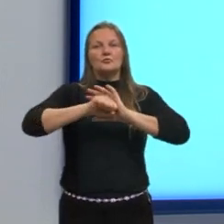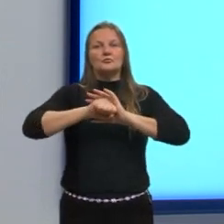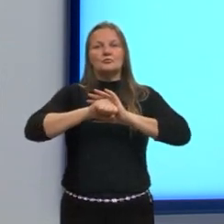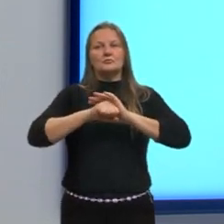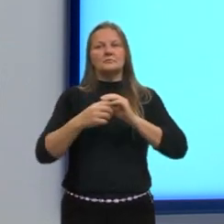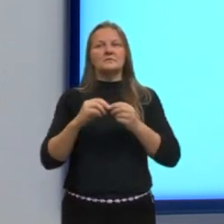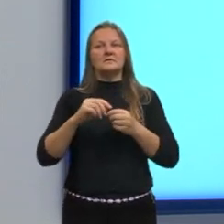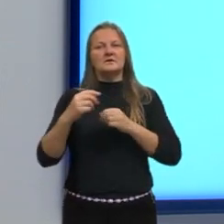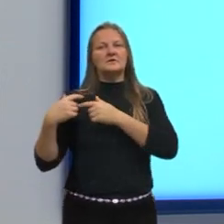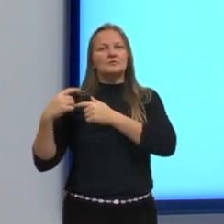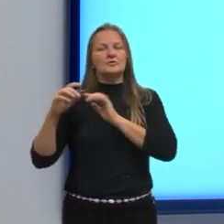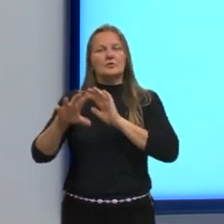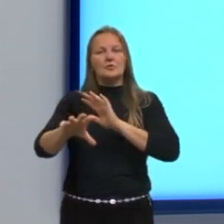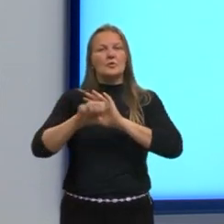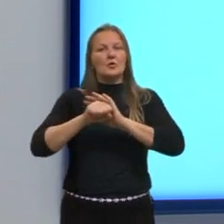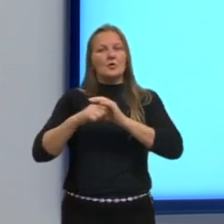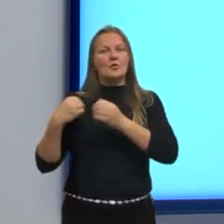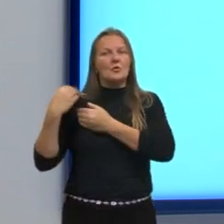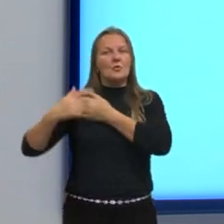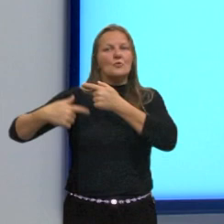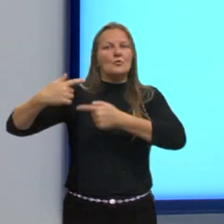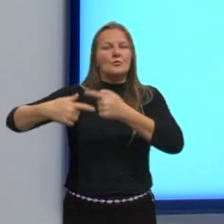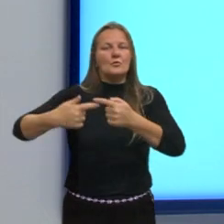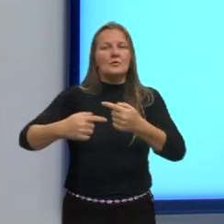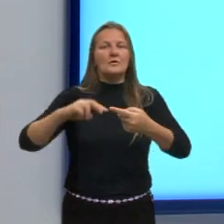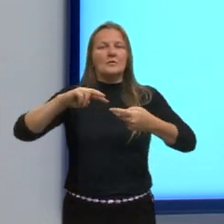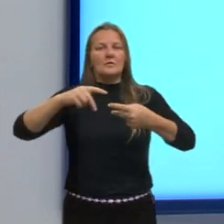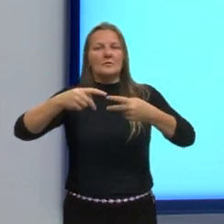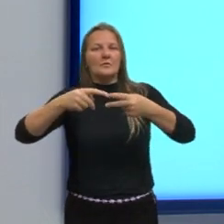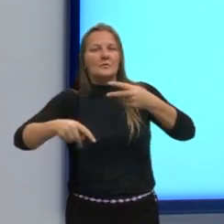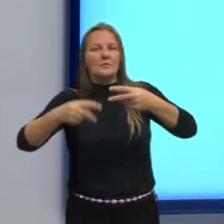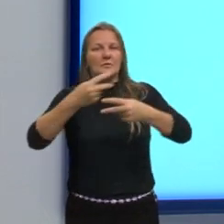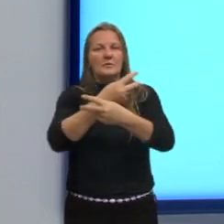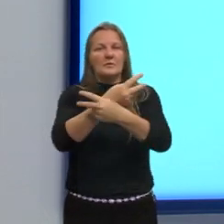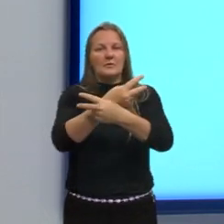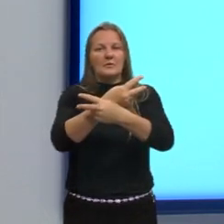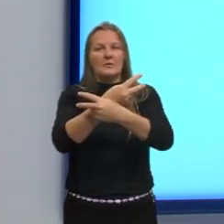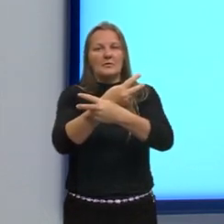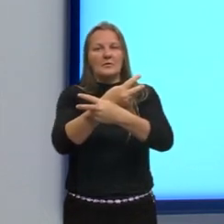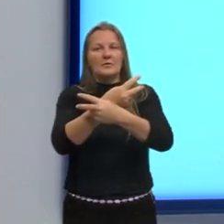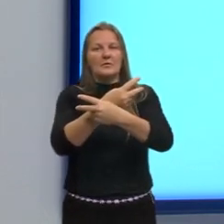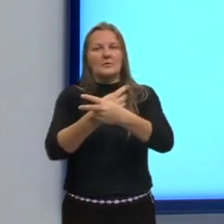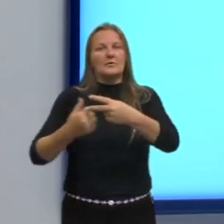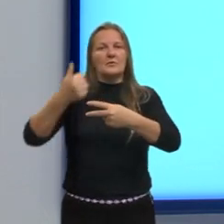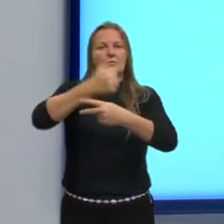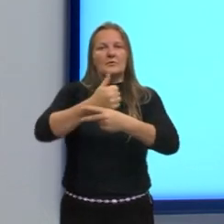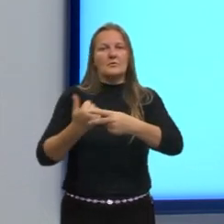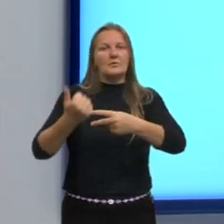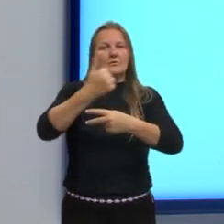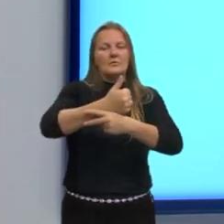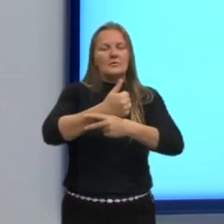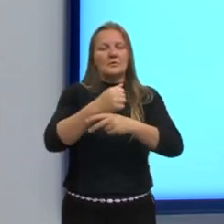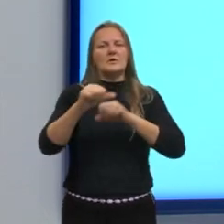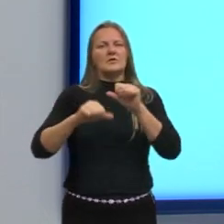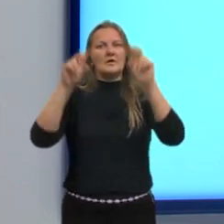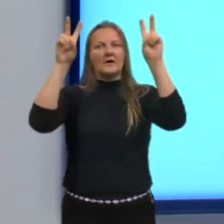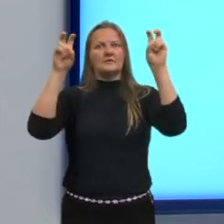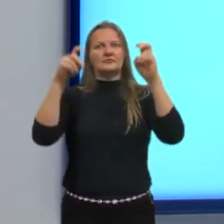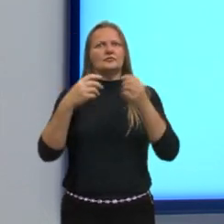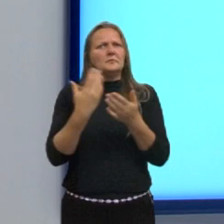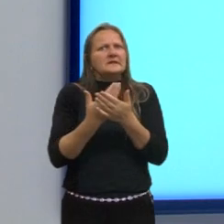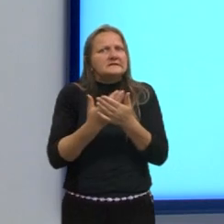caracteres adquiridos, as mutações cromossômicas. Então, todos esses assuntos também é bom